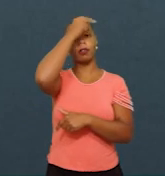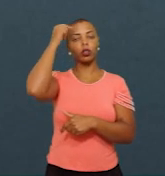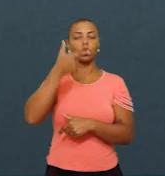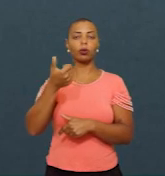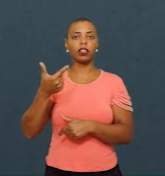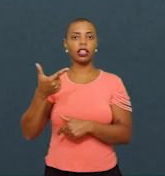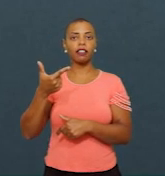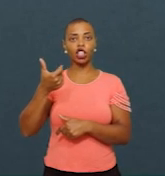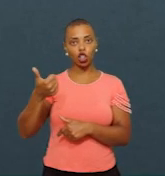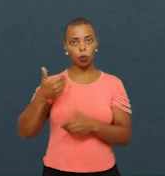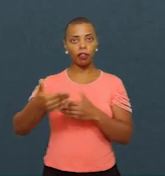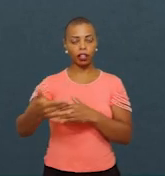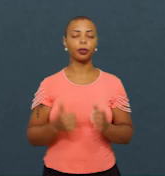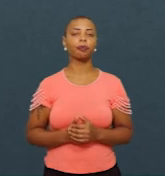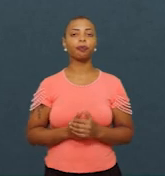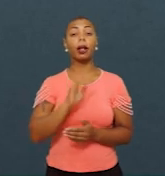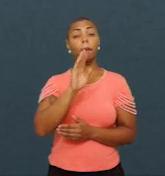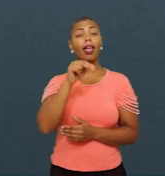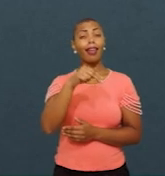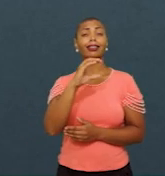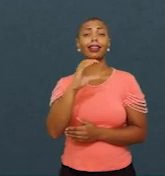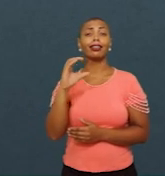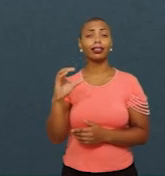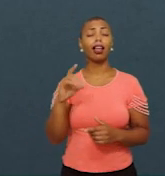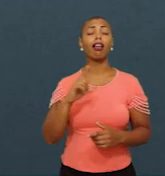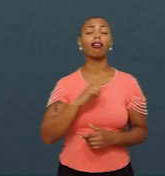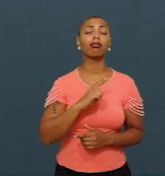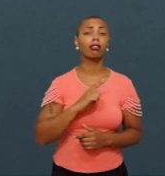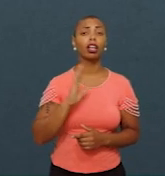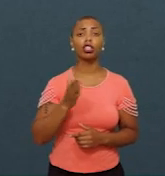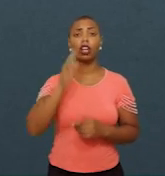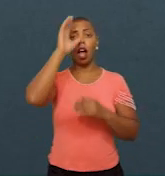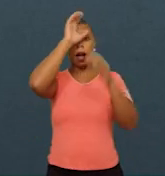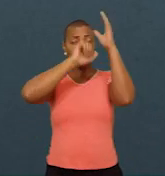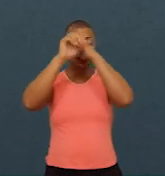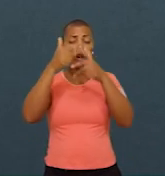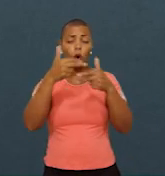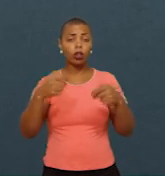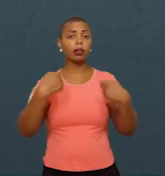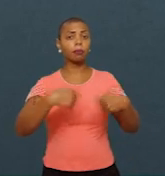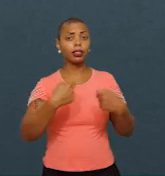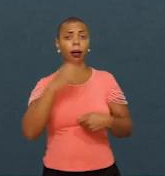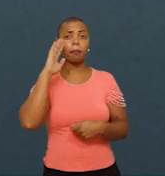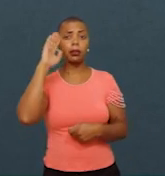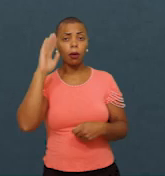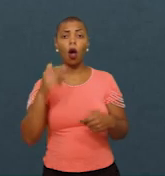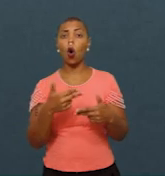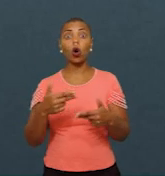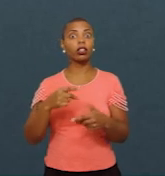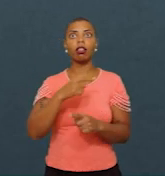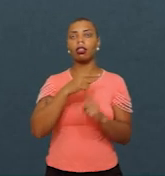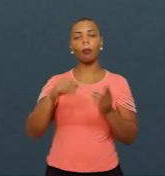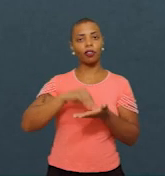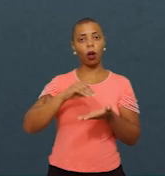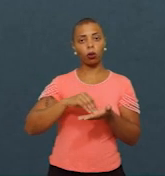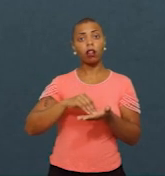A BNCC, ela já traz, ela traz as aprendizagens essenciais, as aprendizagens imprescindíveis que o